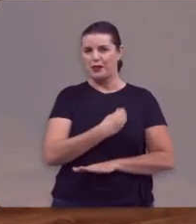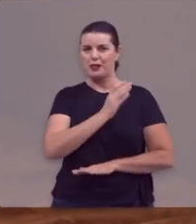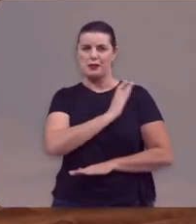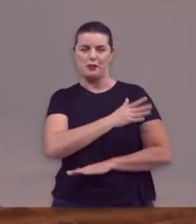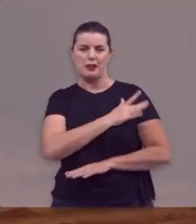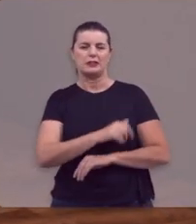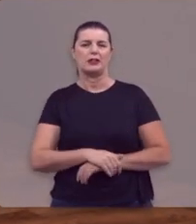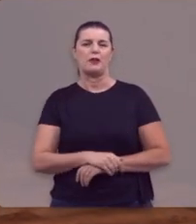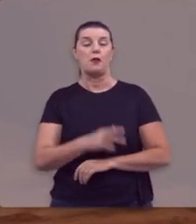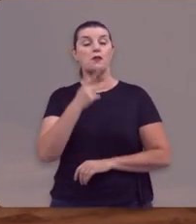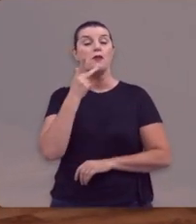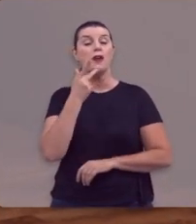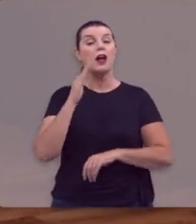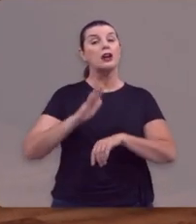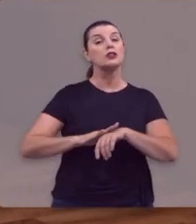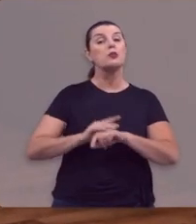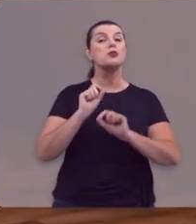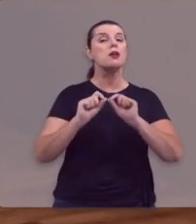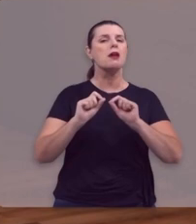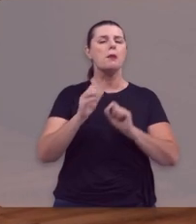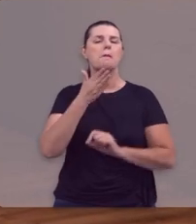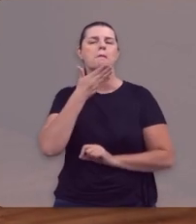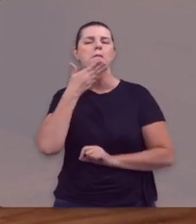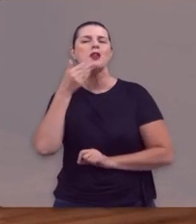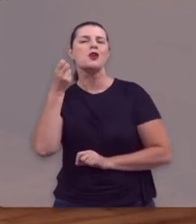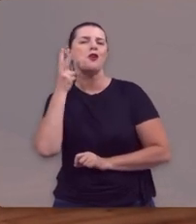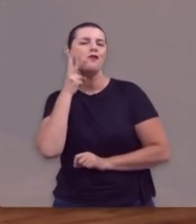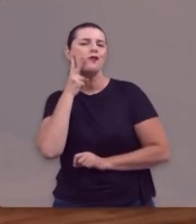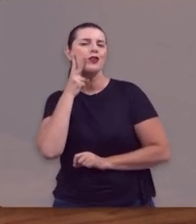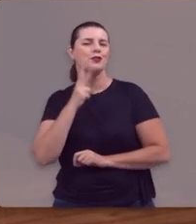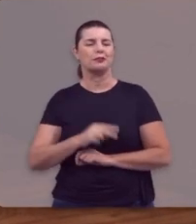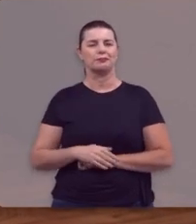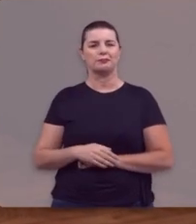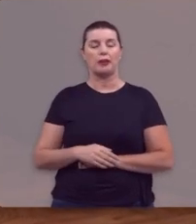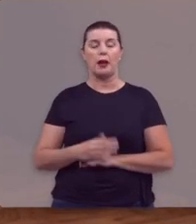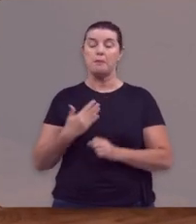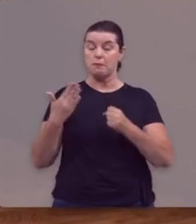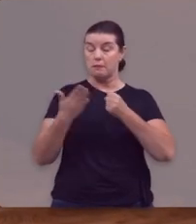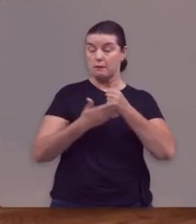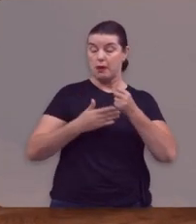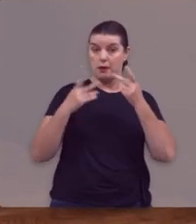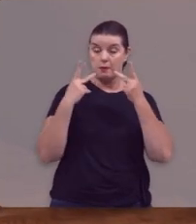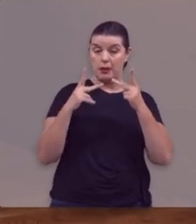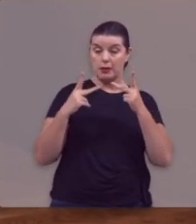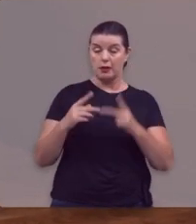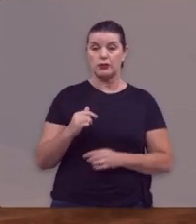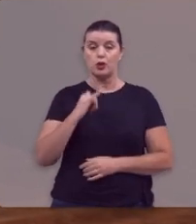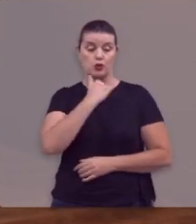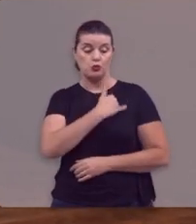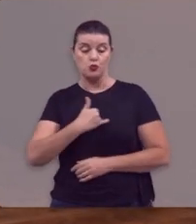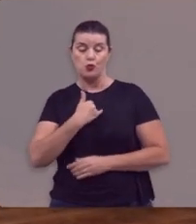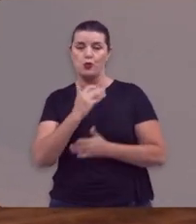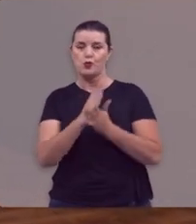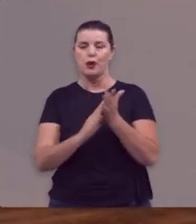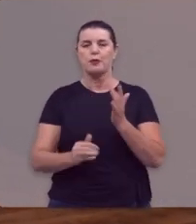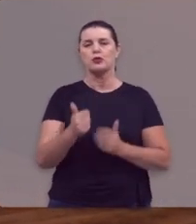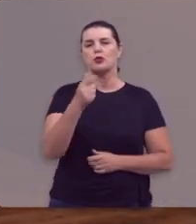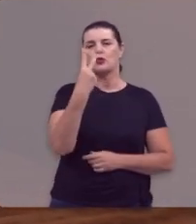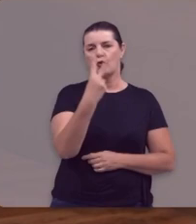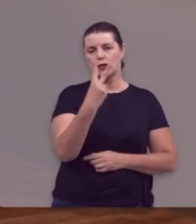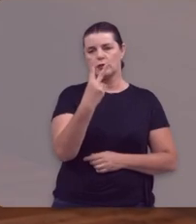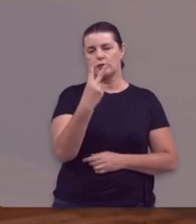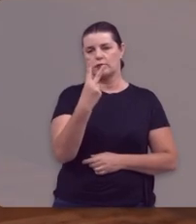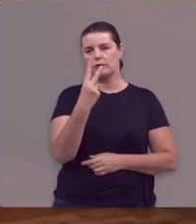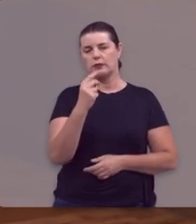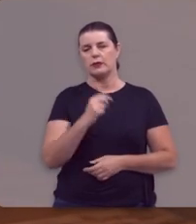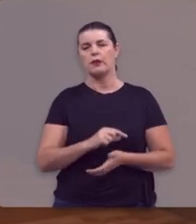coração. Vou falar sobre o melhor vinho. Vou basear esta mensagem em João capítulo 2,